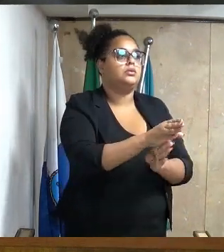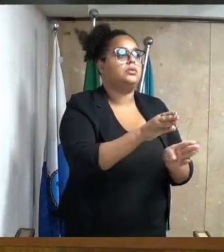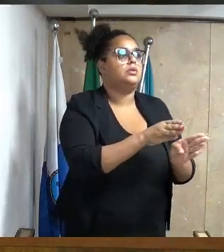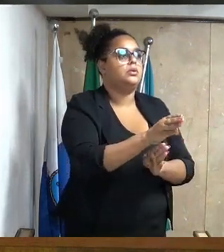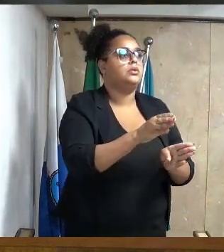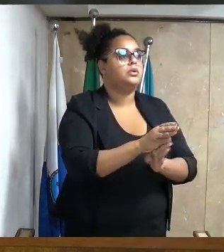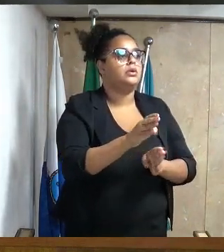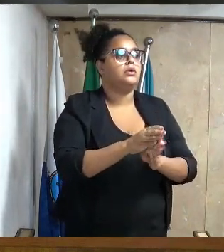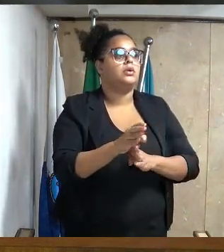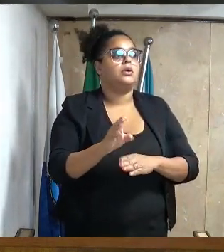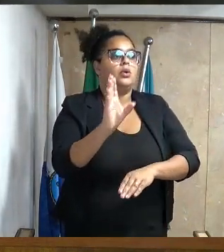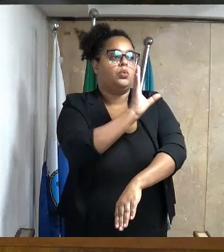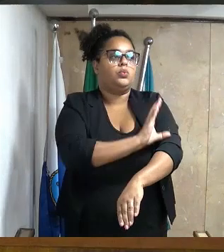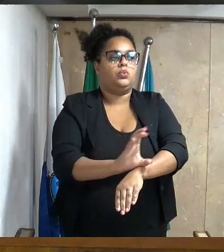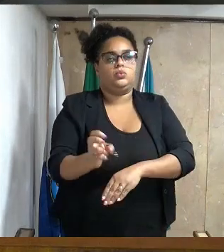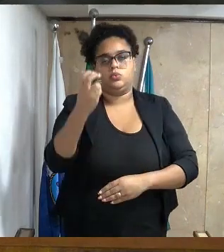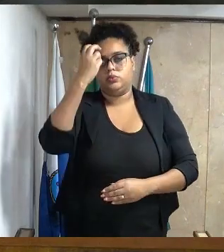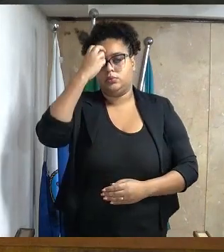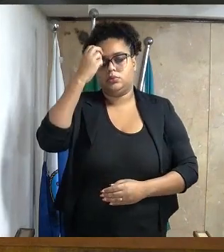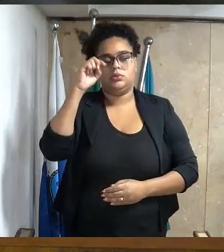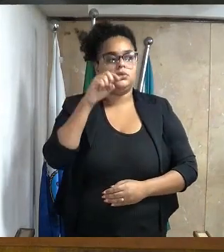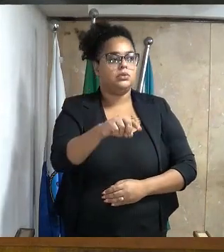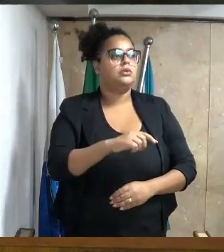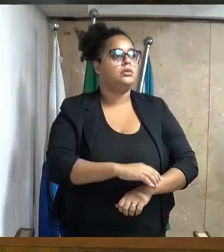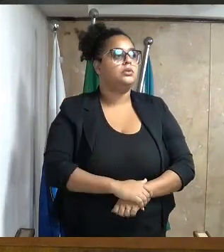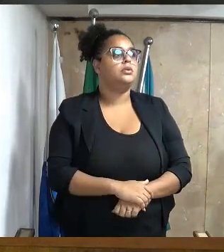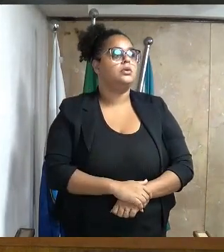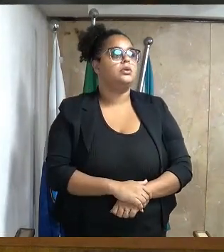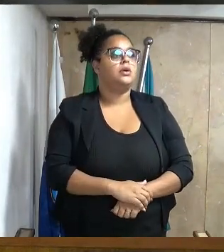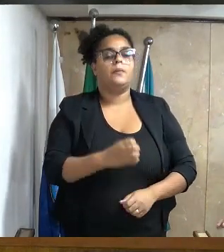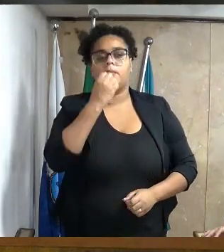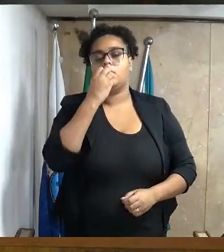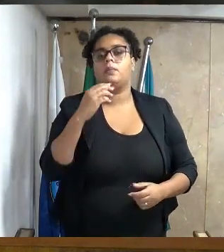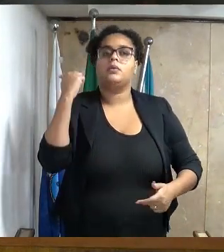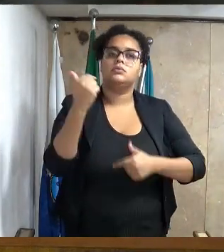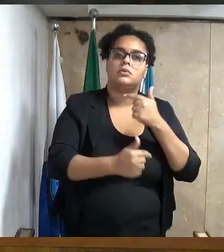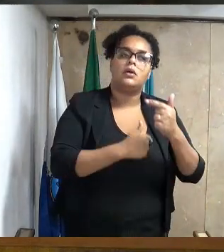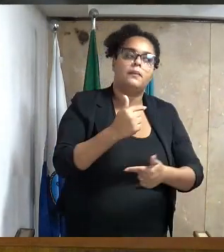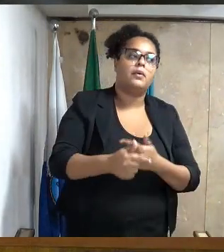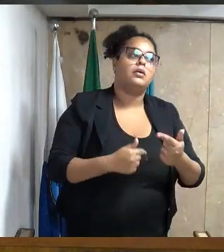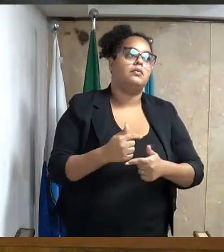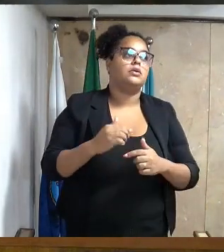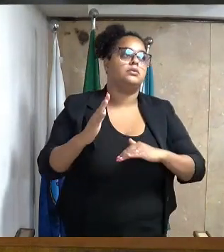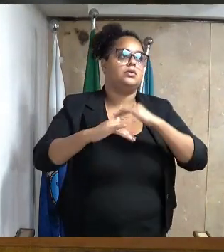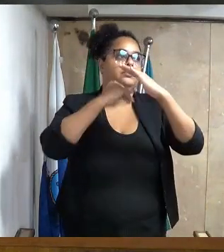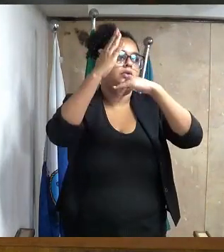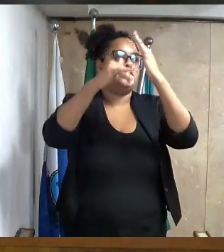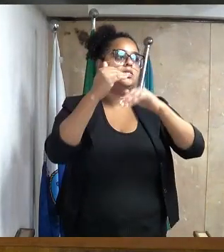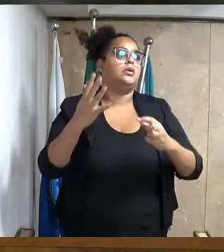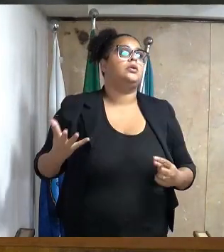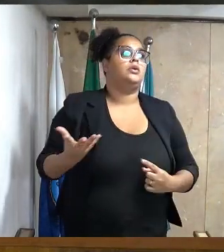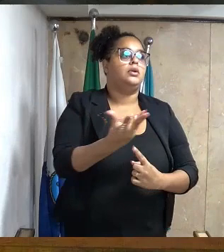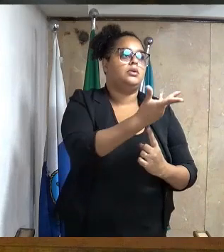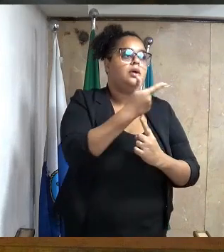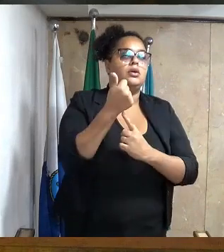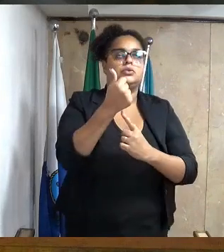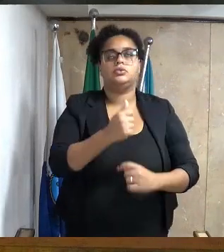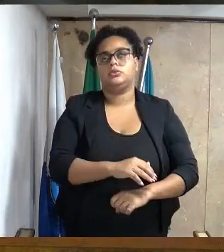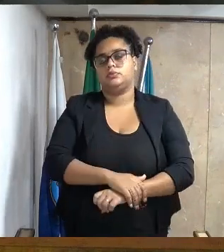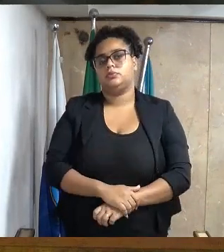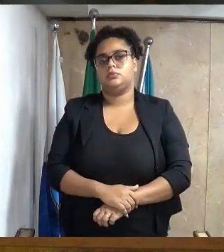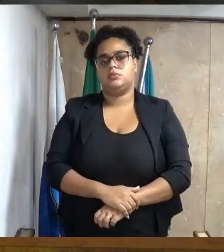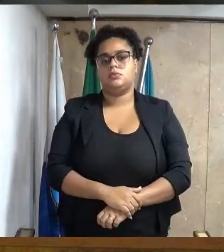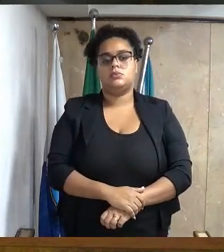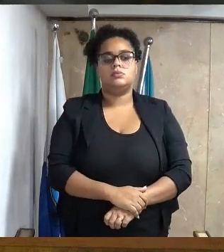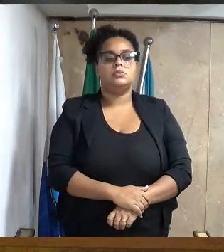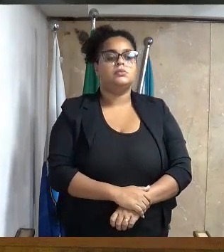conselheira municipal de cultura do Duque de Caxias, em celebração e presidivo trabalho que vem desenvolvendo em prol da arte.